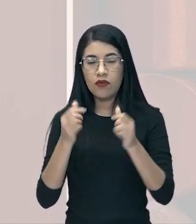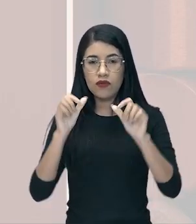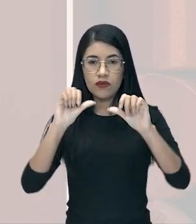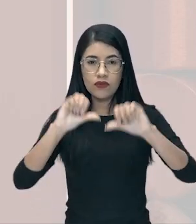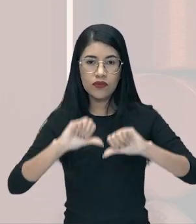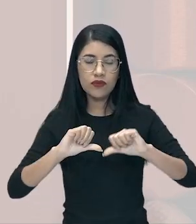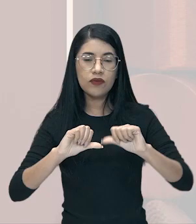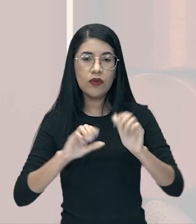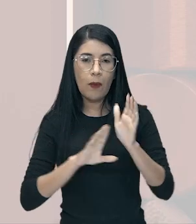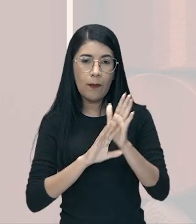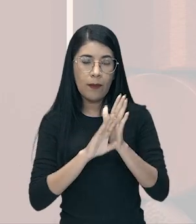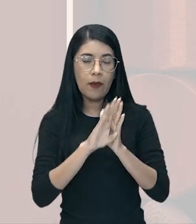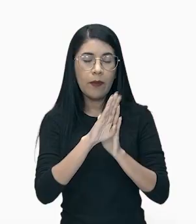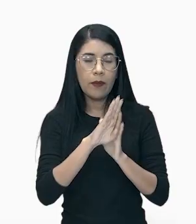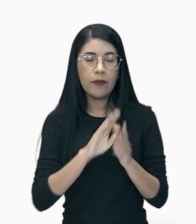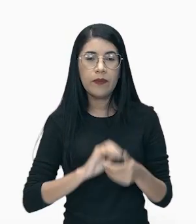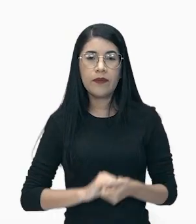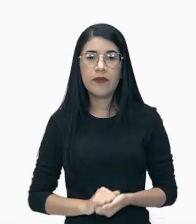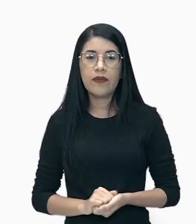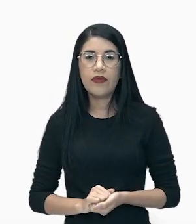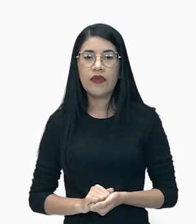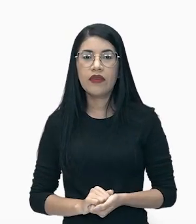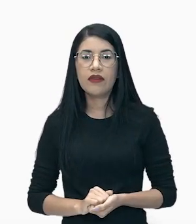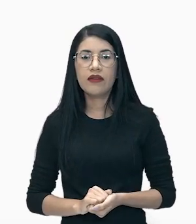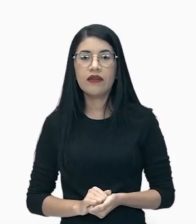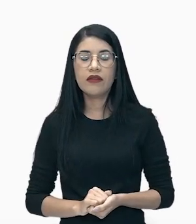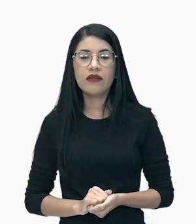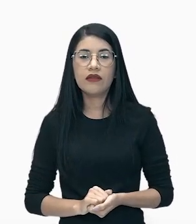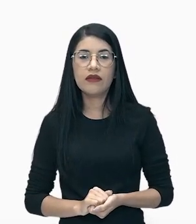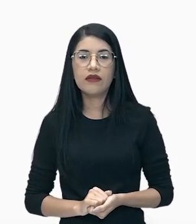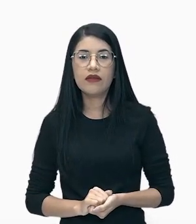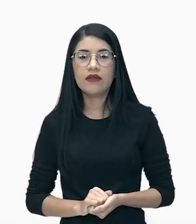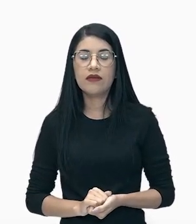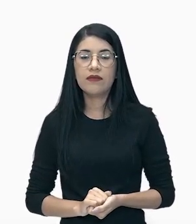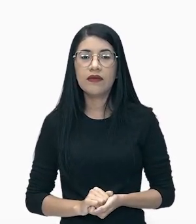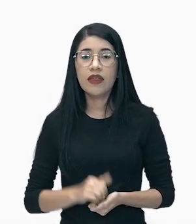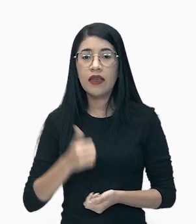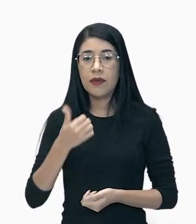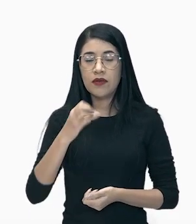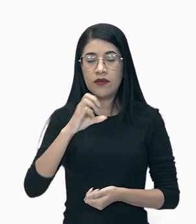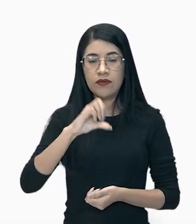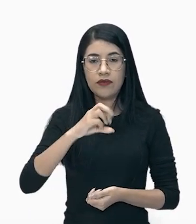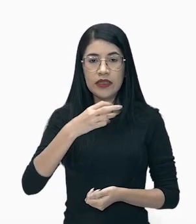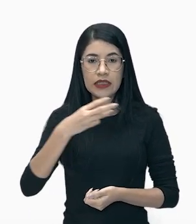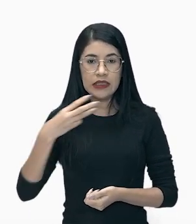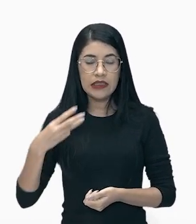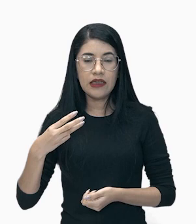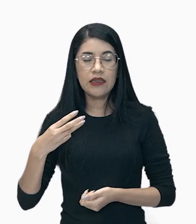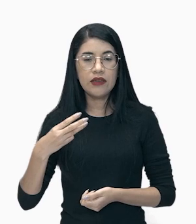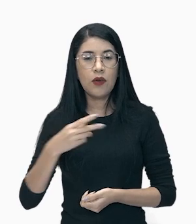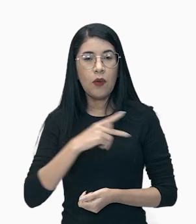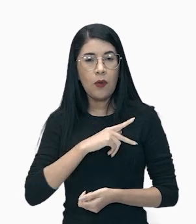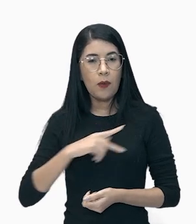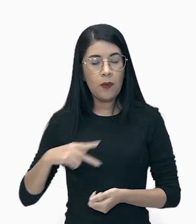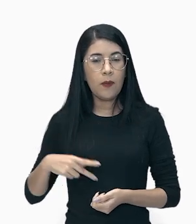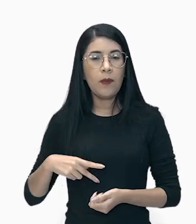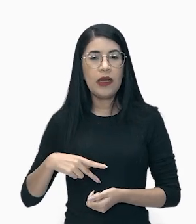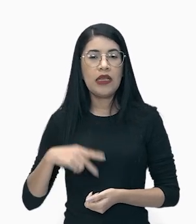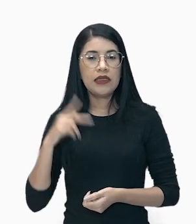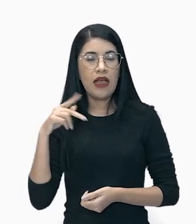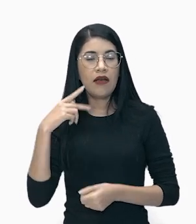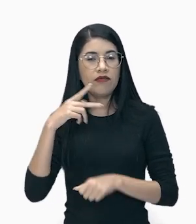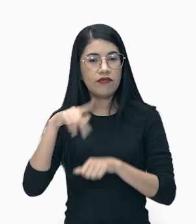consequentemente, com a crise de 29. Vamos ao texto. Vamos lá, galerinho. Em 1933, Franklin Roosevelt assumiu a